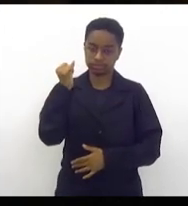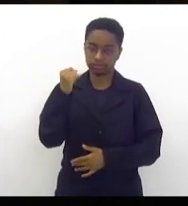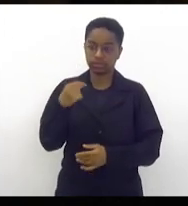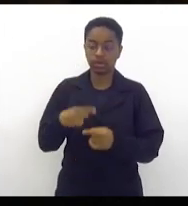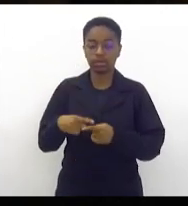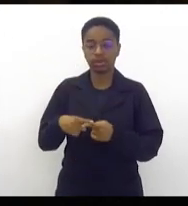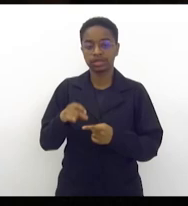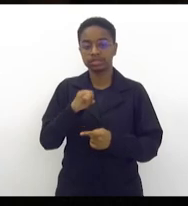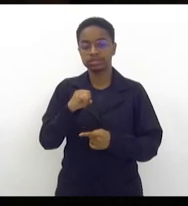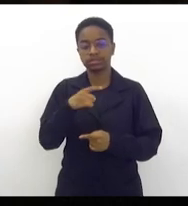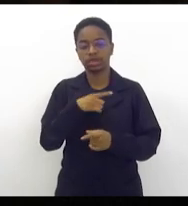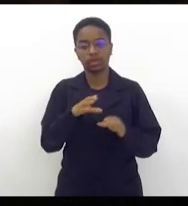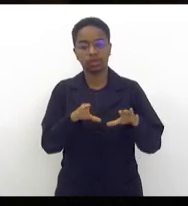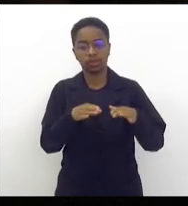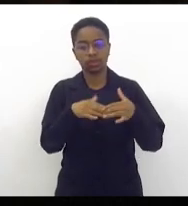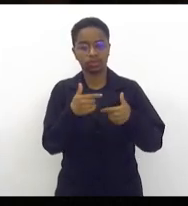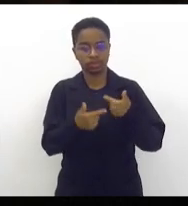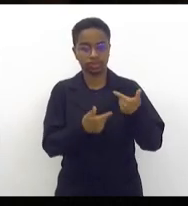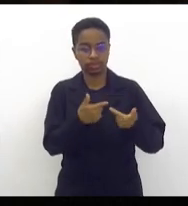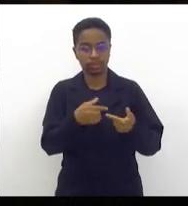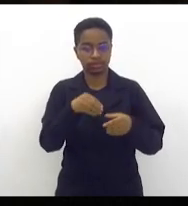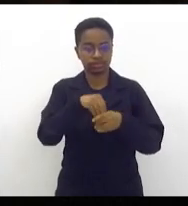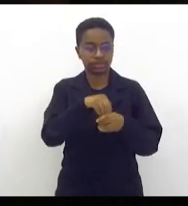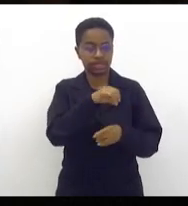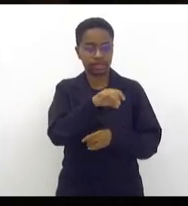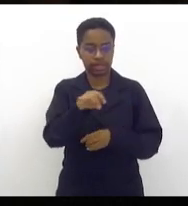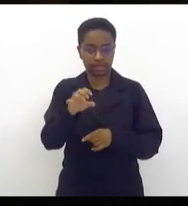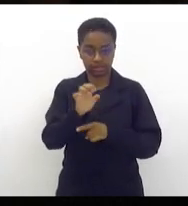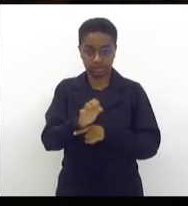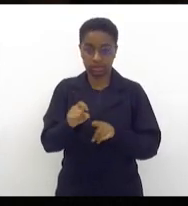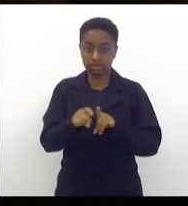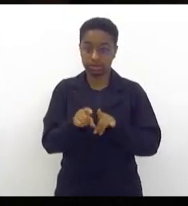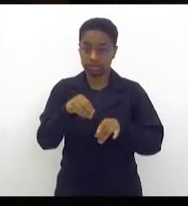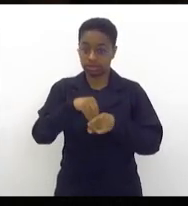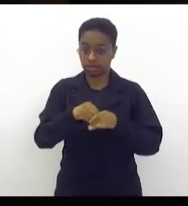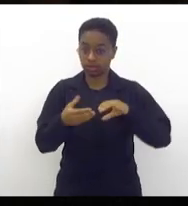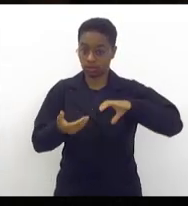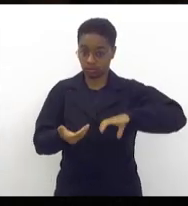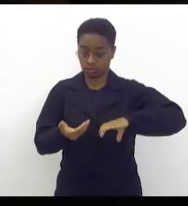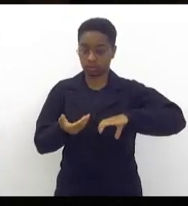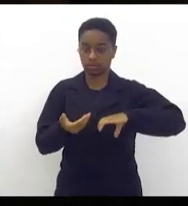uma frente nos Estados e no Congresso Nacional,